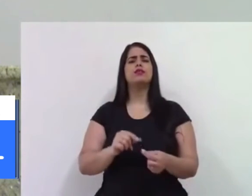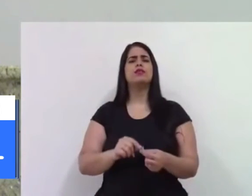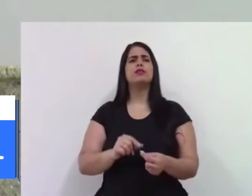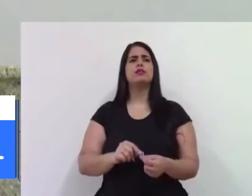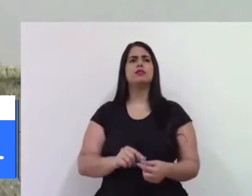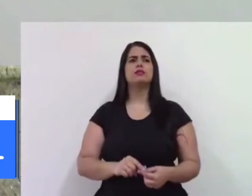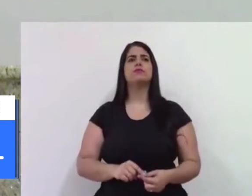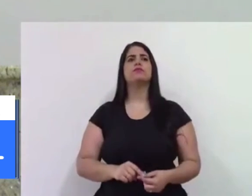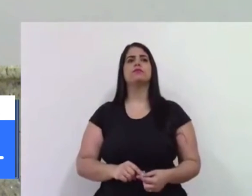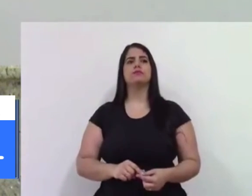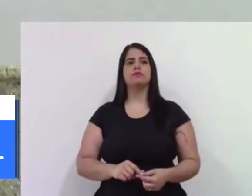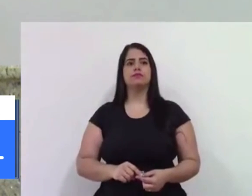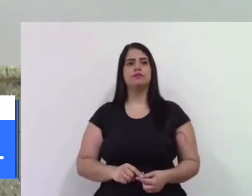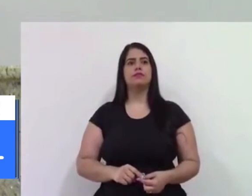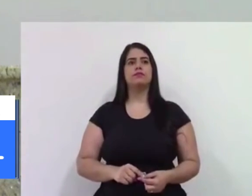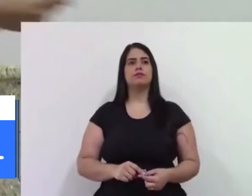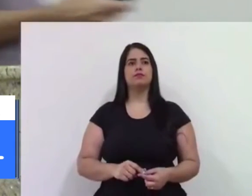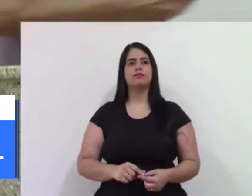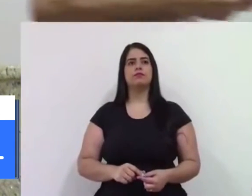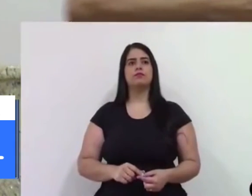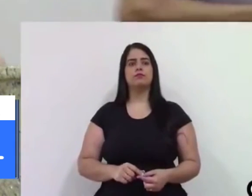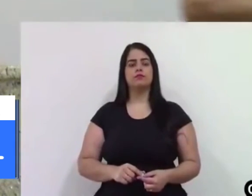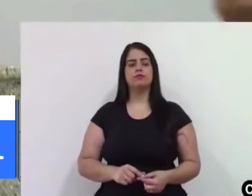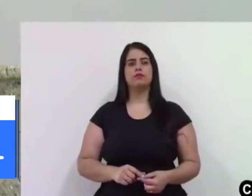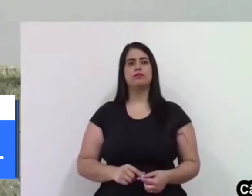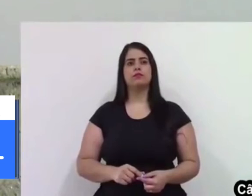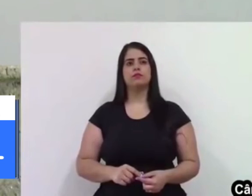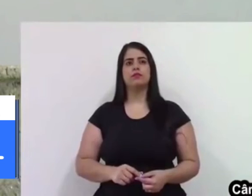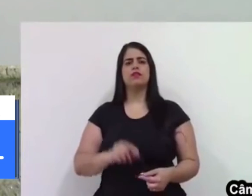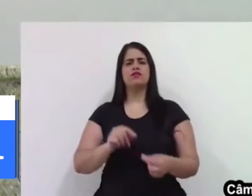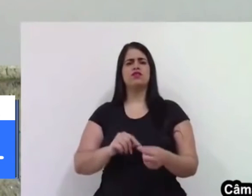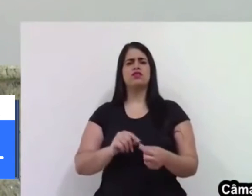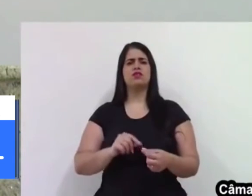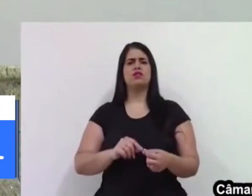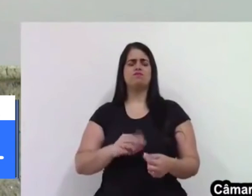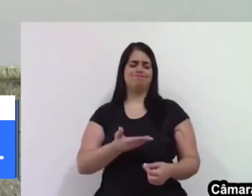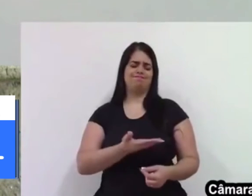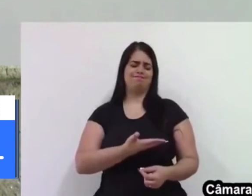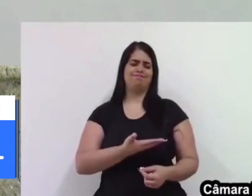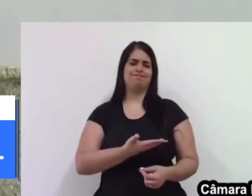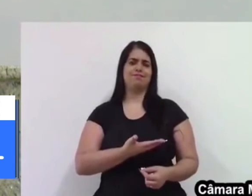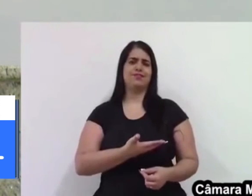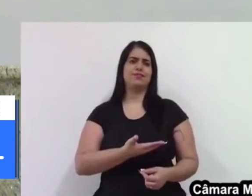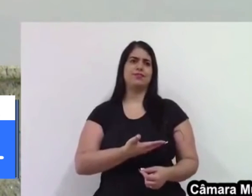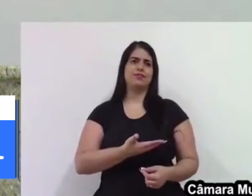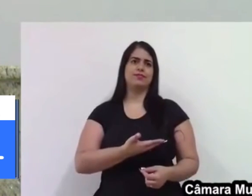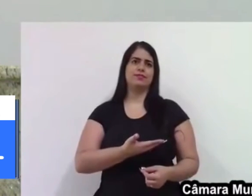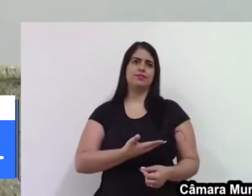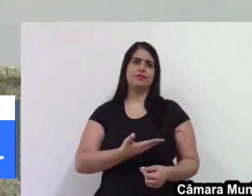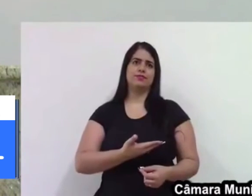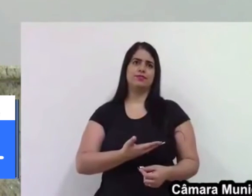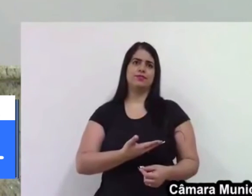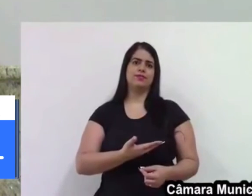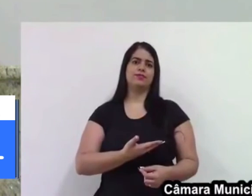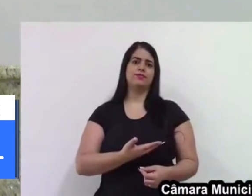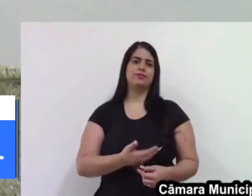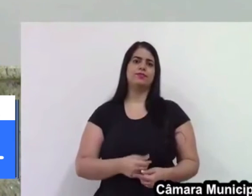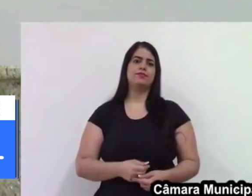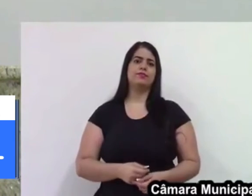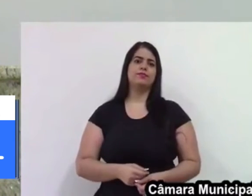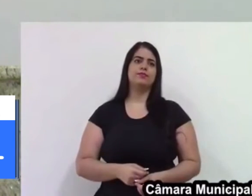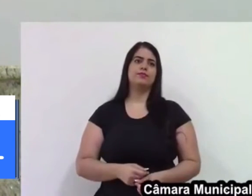que não vai agradar, que não vai ser feito de coração, mas temos que ser sinceros, temos que